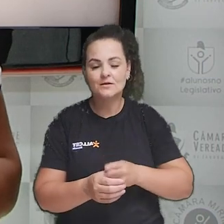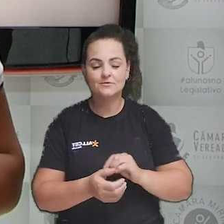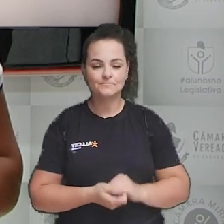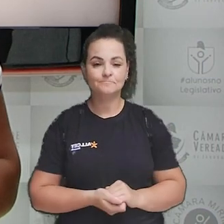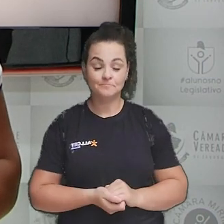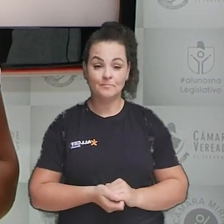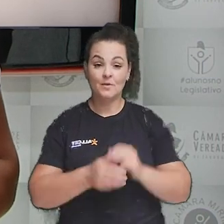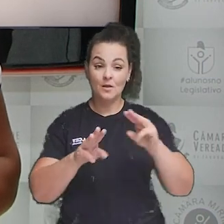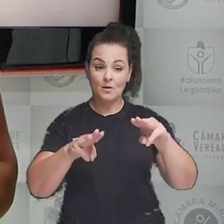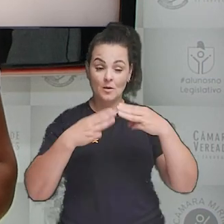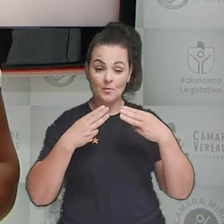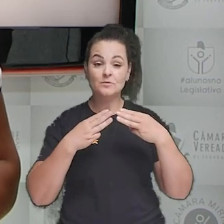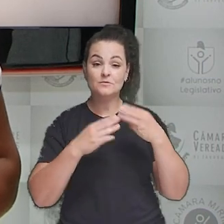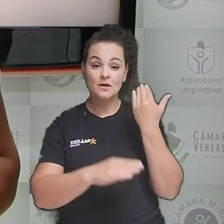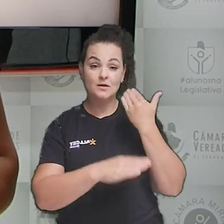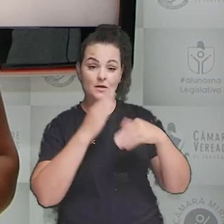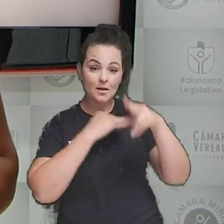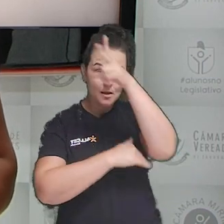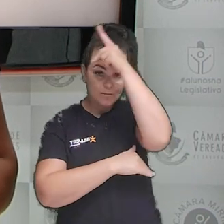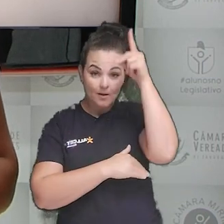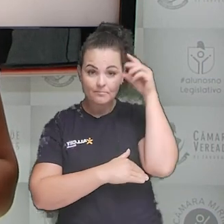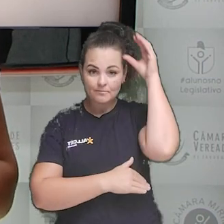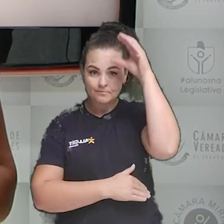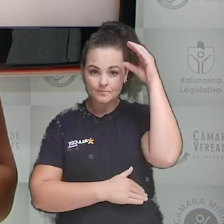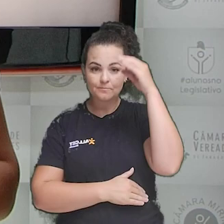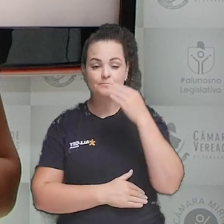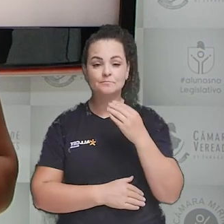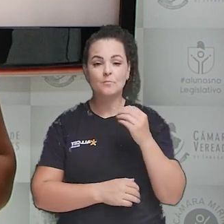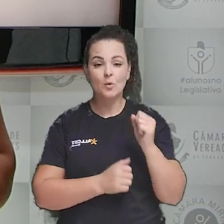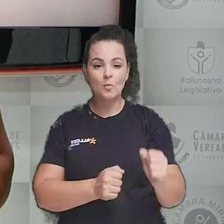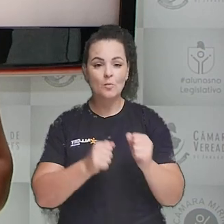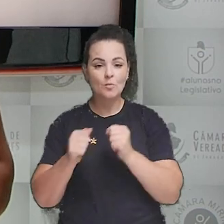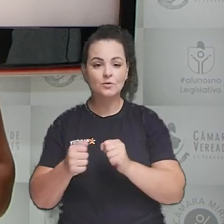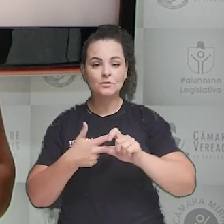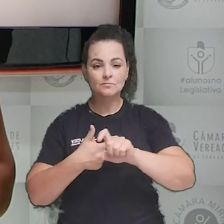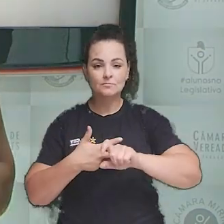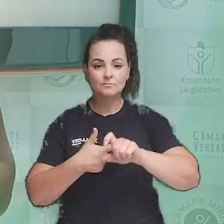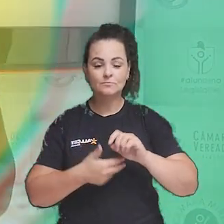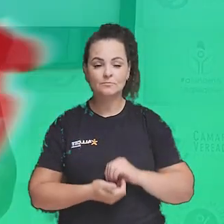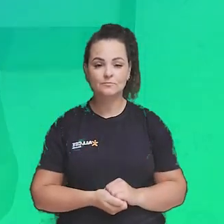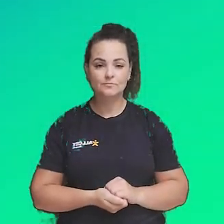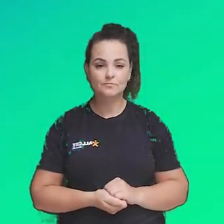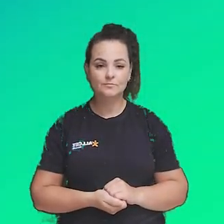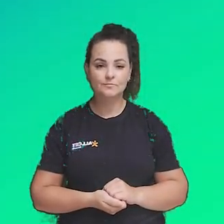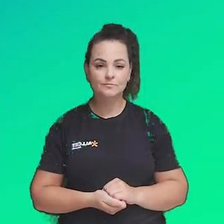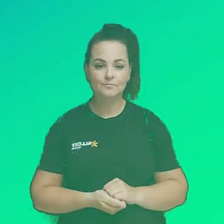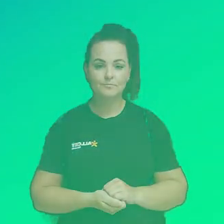Agora, a moção segue para a Prefeitura, para a ciência do Poder Executivo.